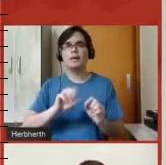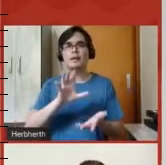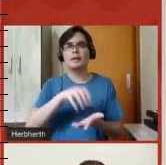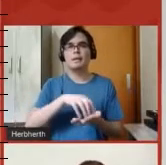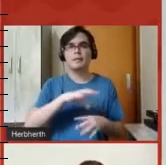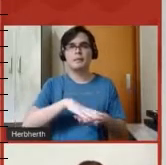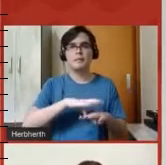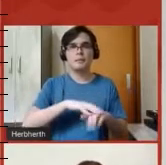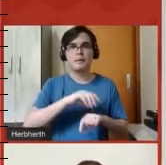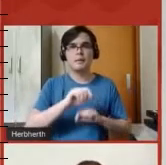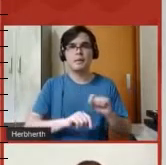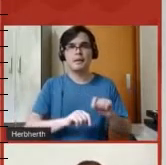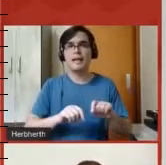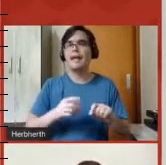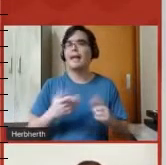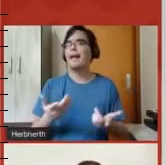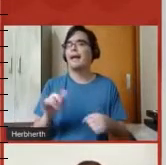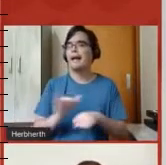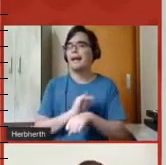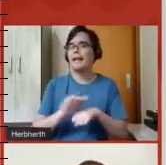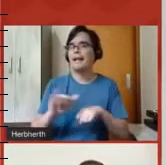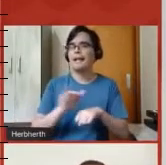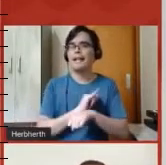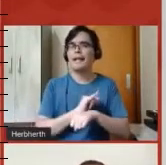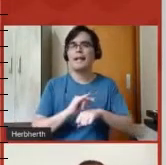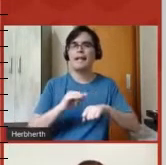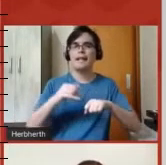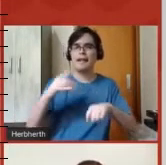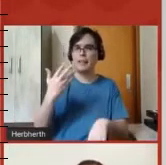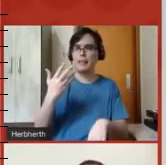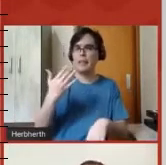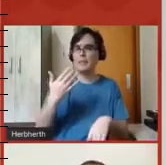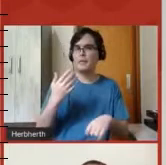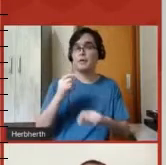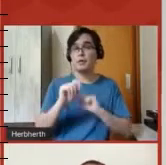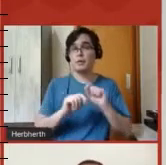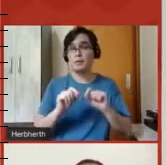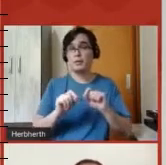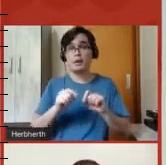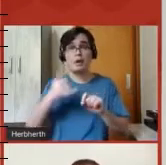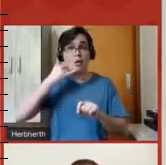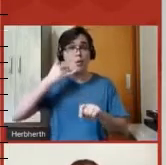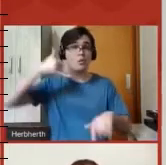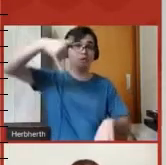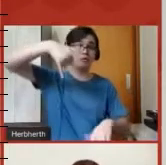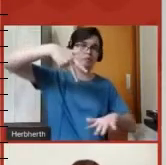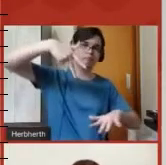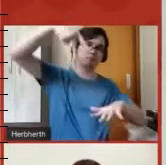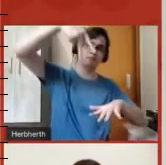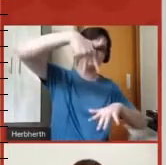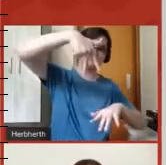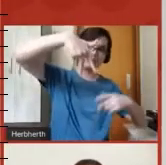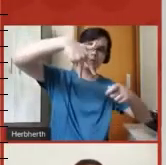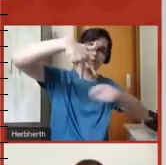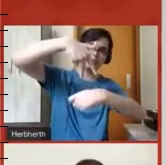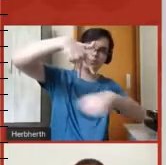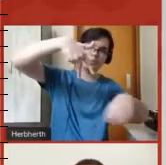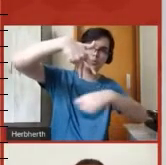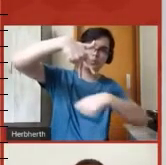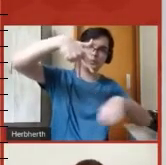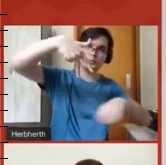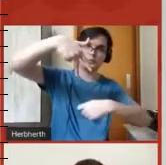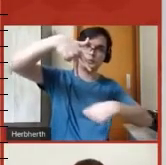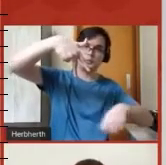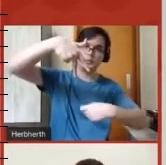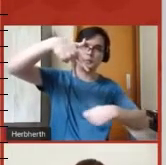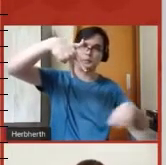da mãozinha, que essencialmente é usar o celular como webcam e transmitia a imagem do celular. Então, a imagem que a gente